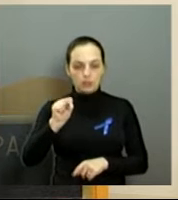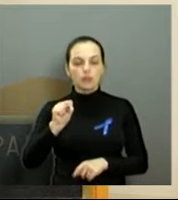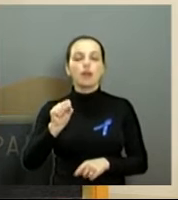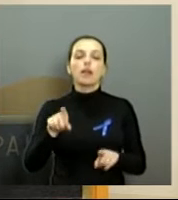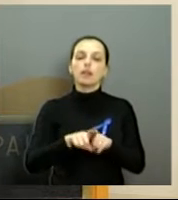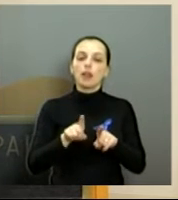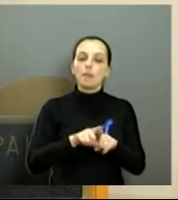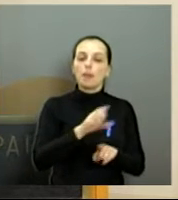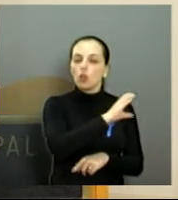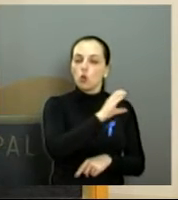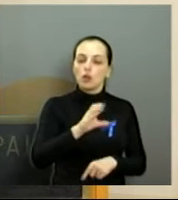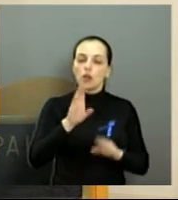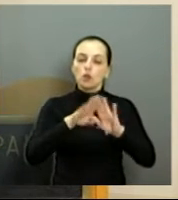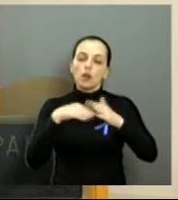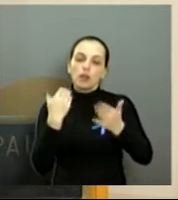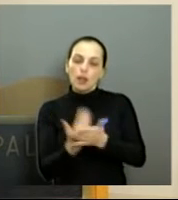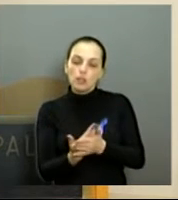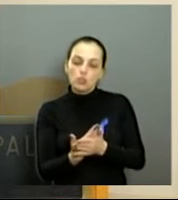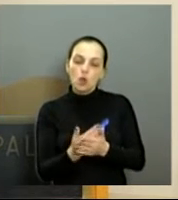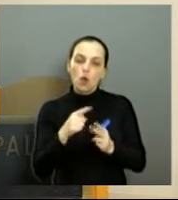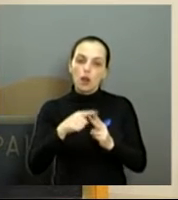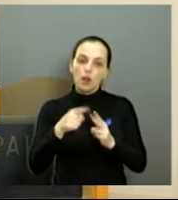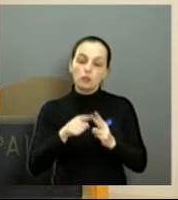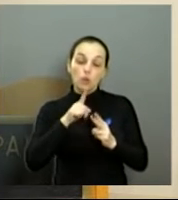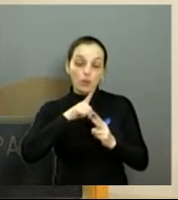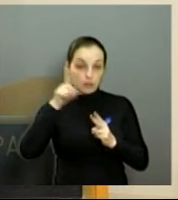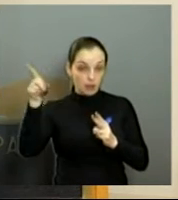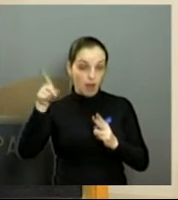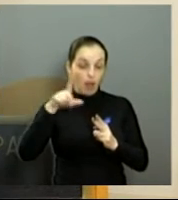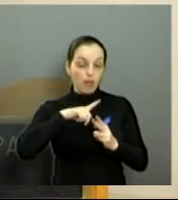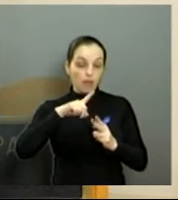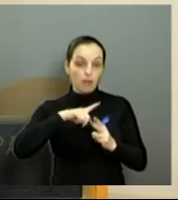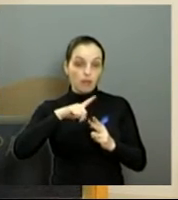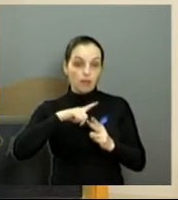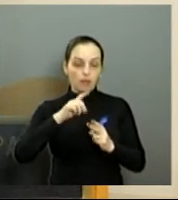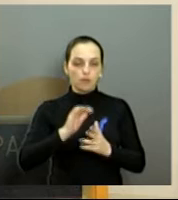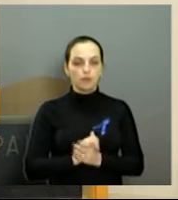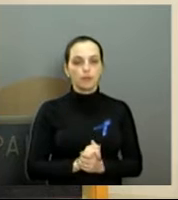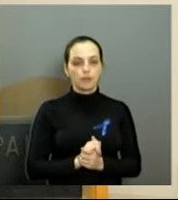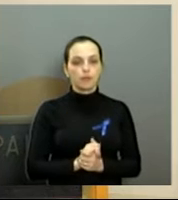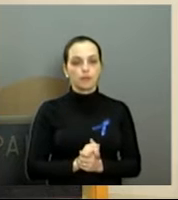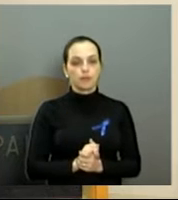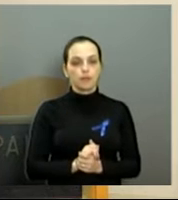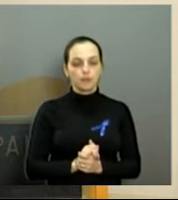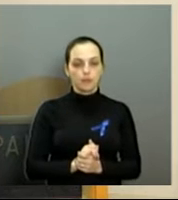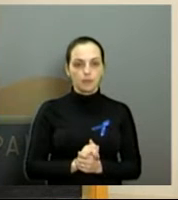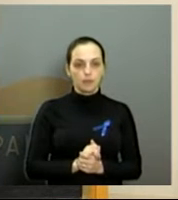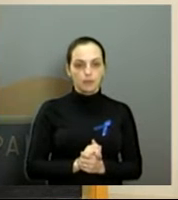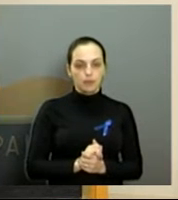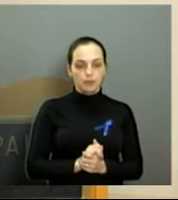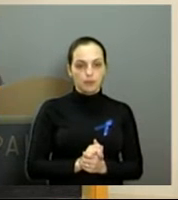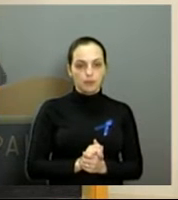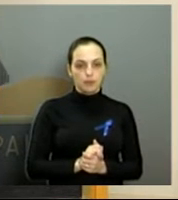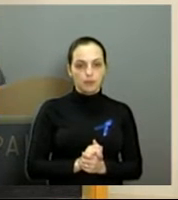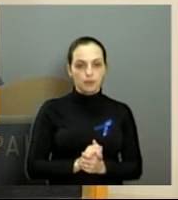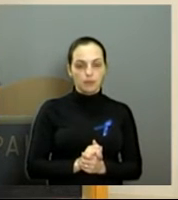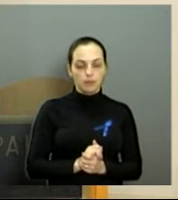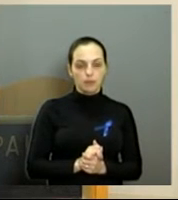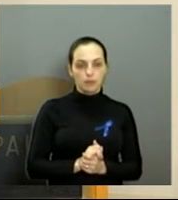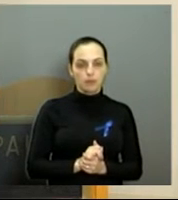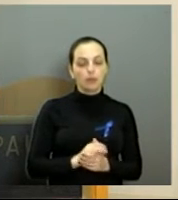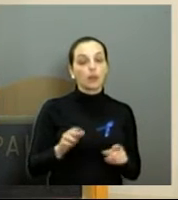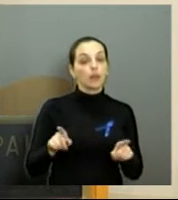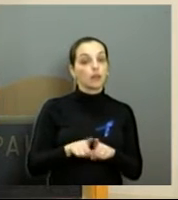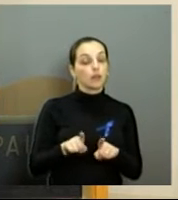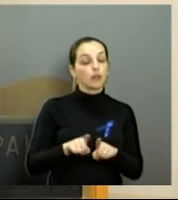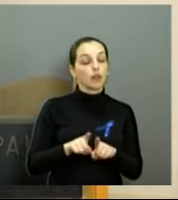Sol e também à coordenadora Miriam da Escola Henriques Cabelo, no Jardim das Hortências. E o terceiro projeto